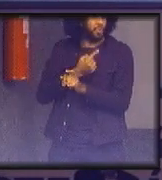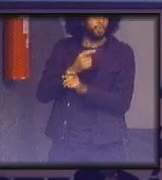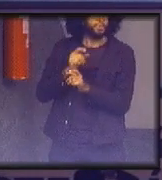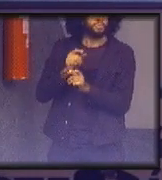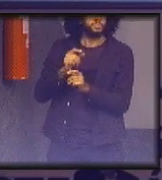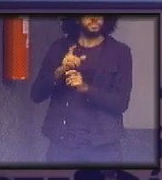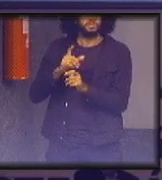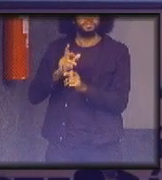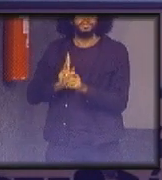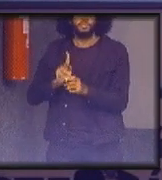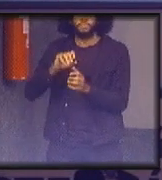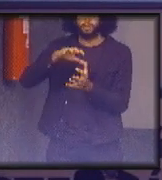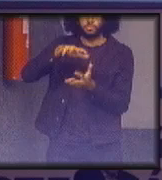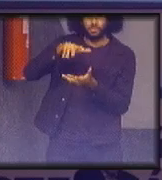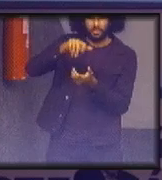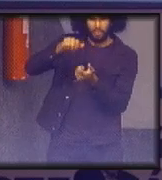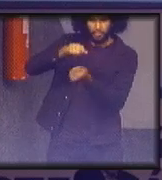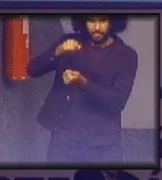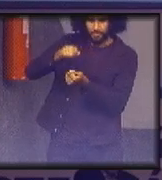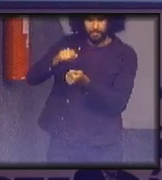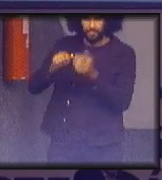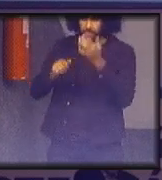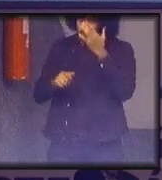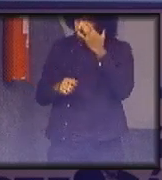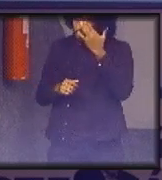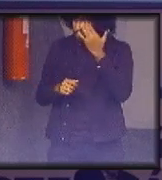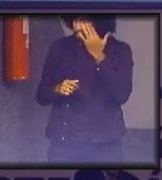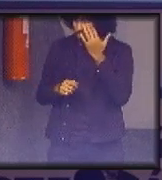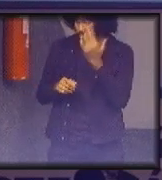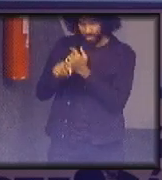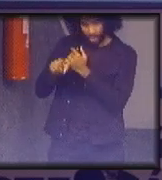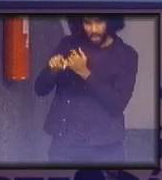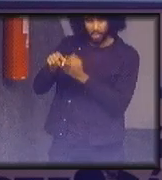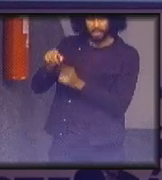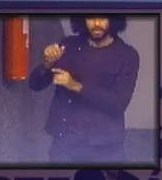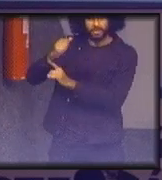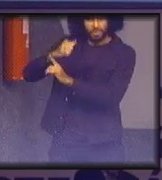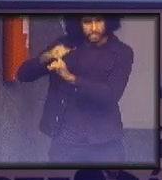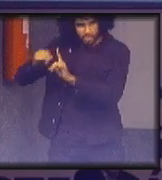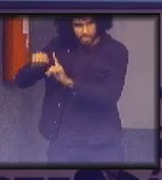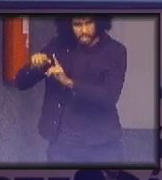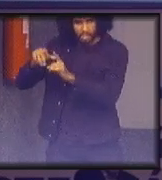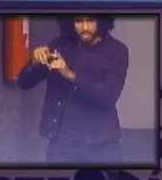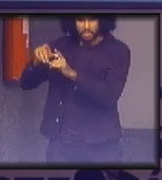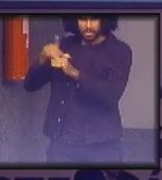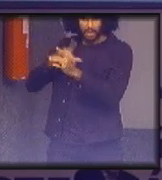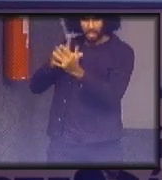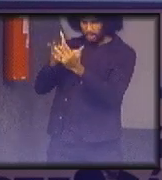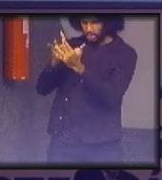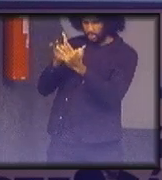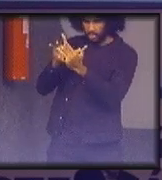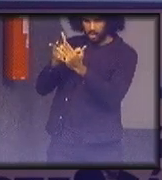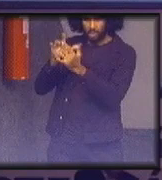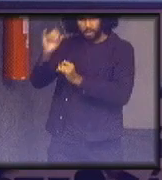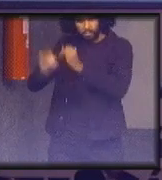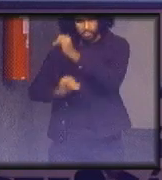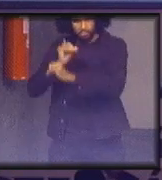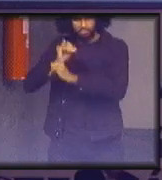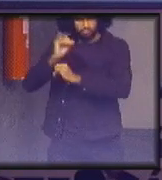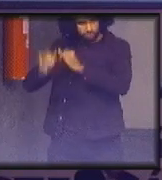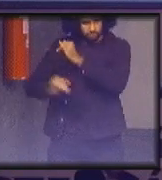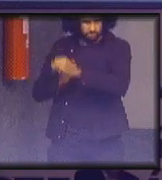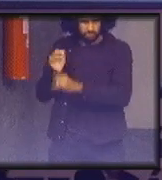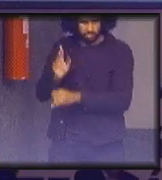sustentáveis é essa sociedade conectada que permite que a gente avalie o desempenho de